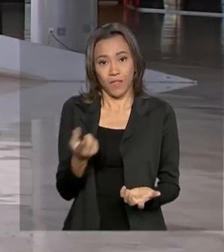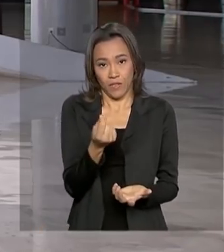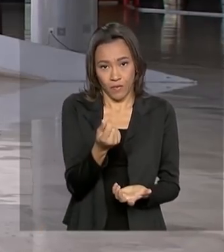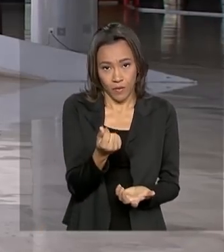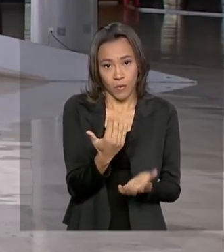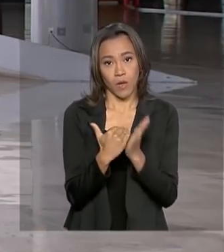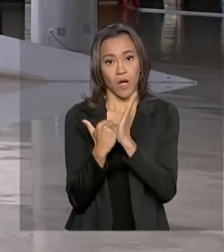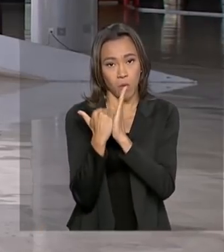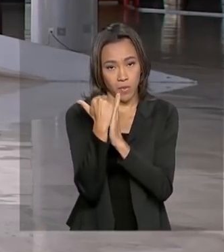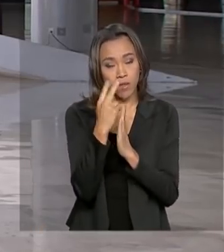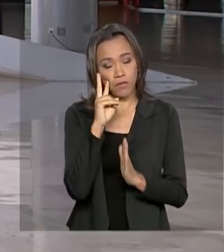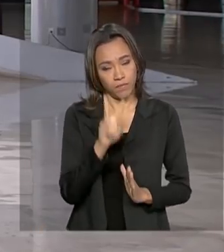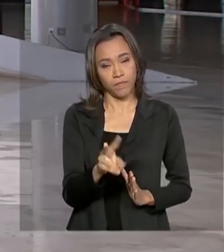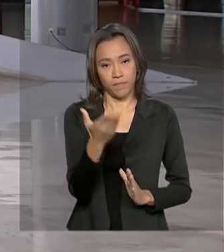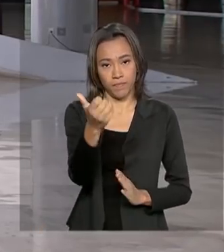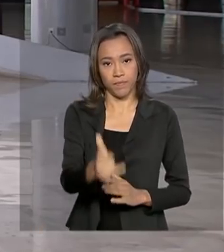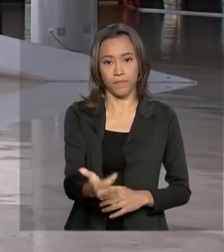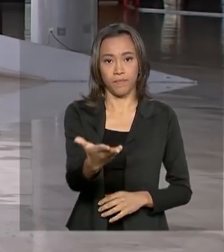recompor. Vamos ver.